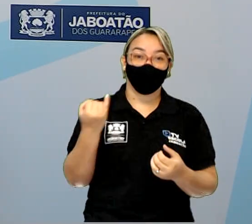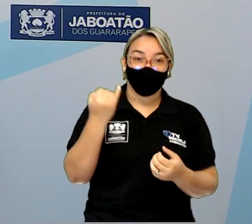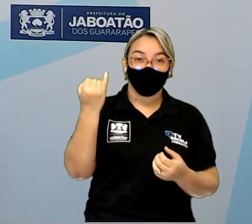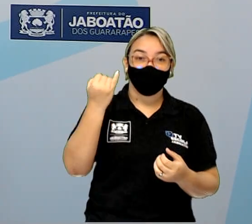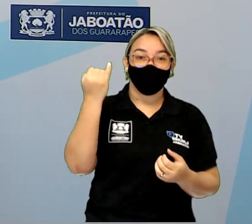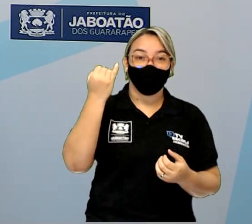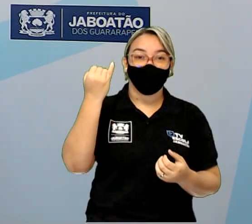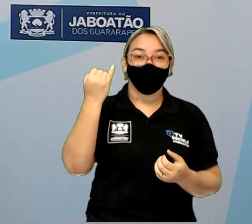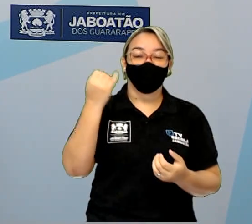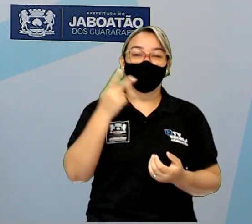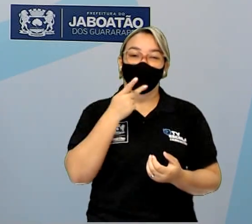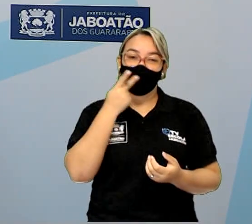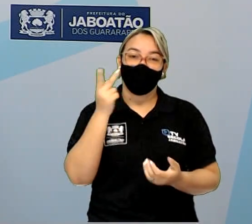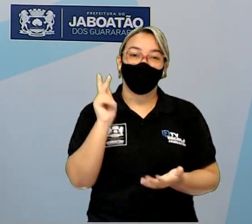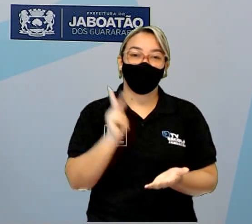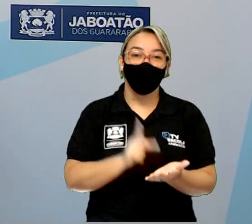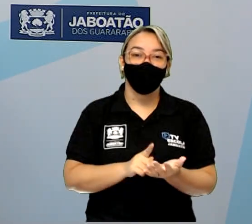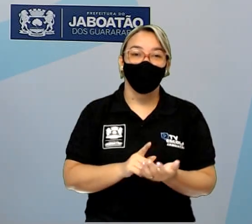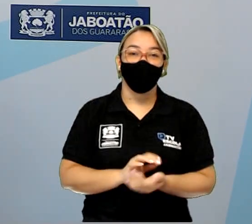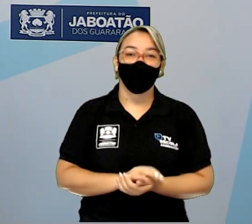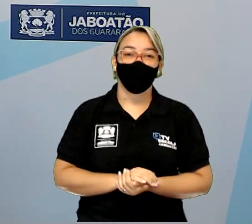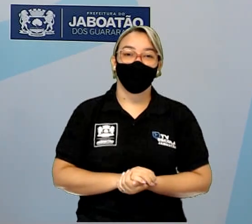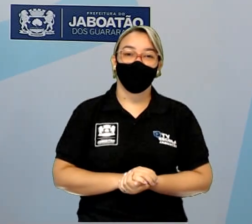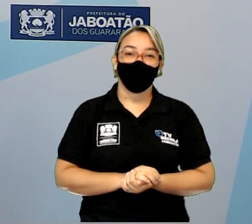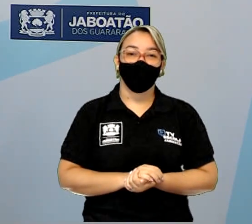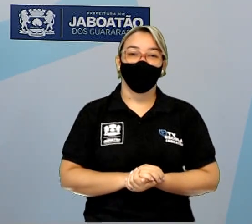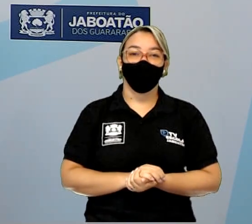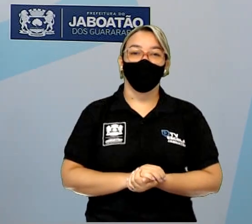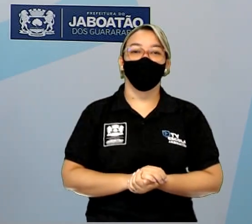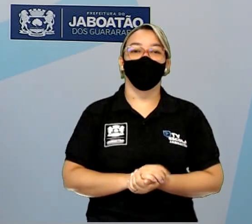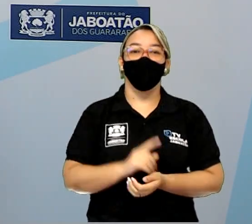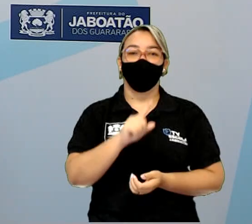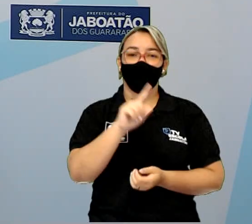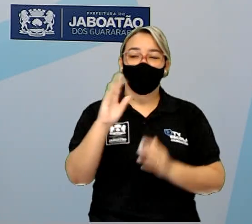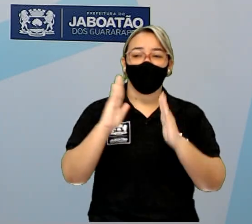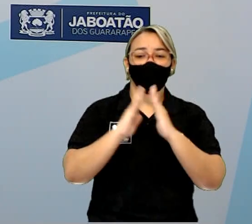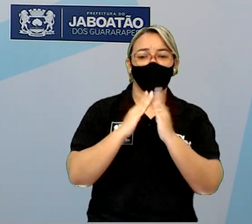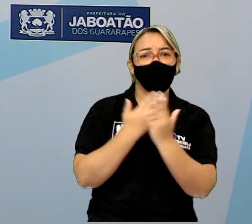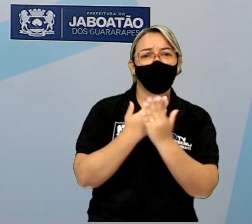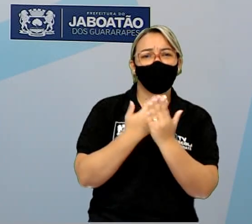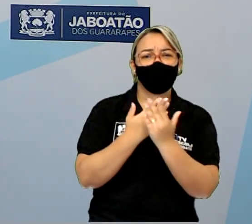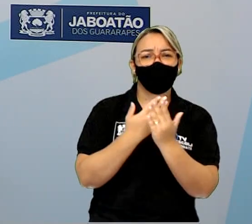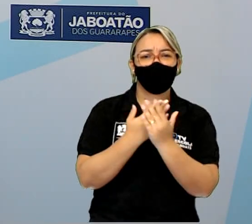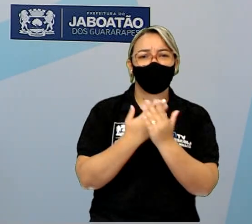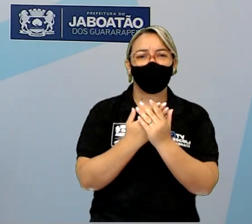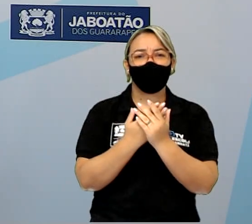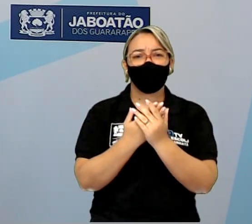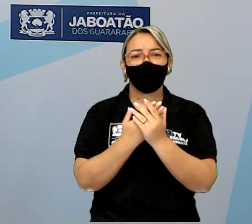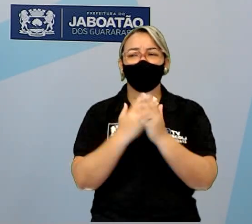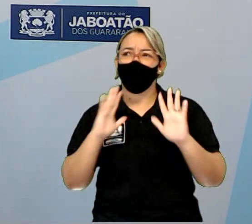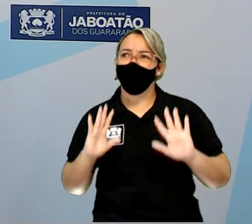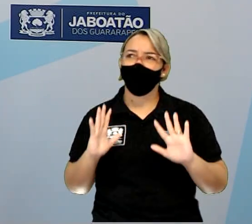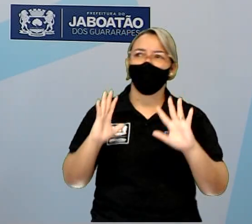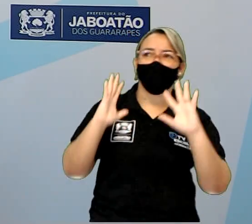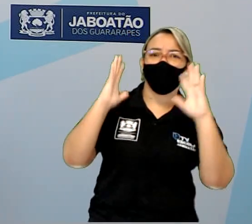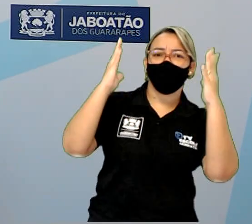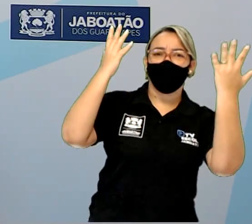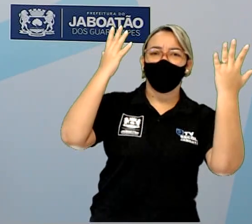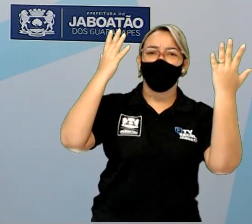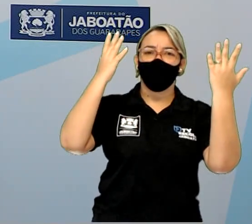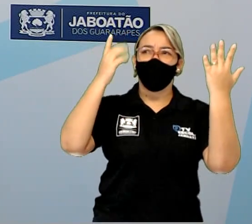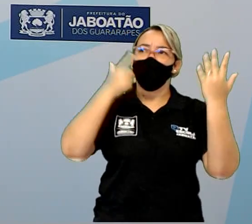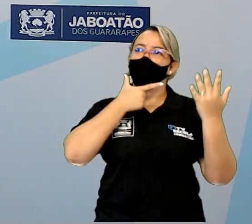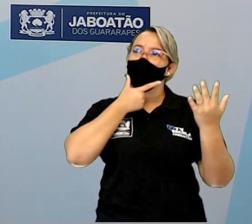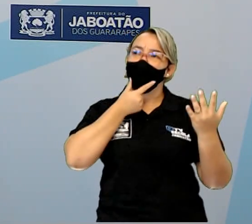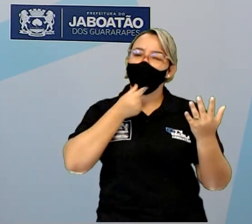de falar. Então, vocês vão simular aí que a própria escola está fazendo aí uma homenagem a Paulo Freire.